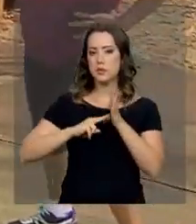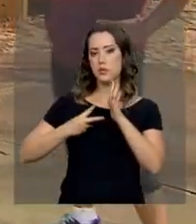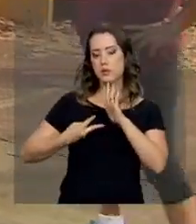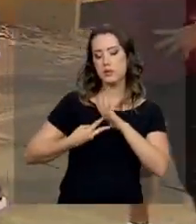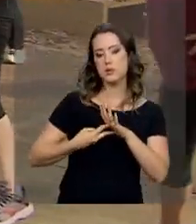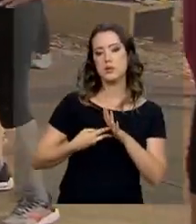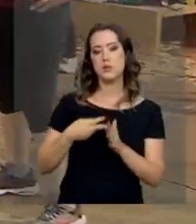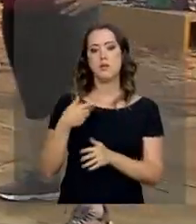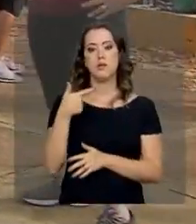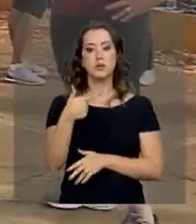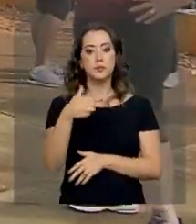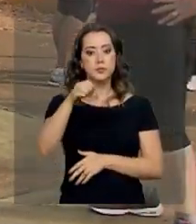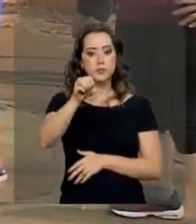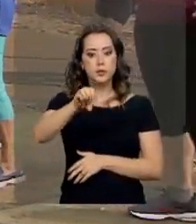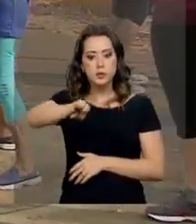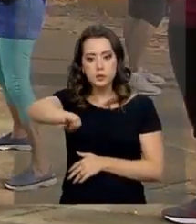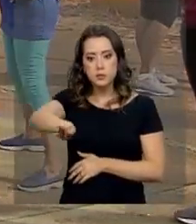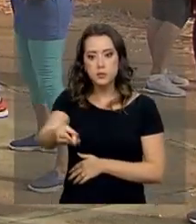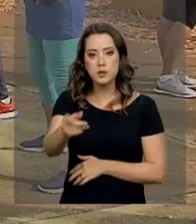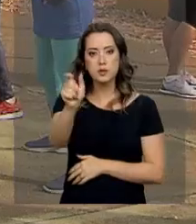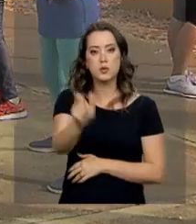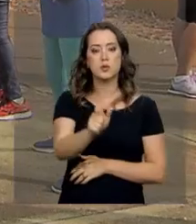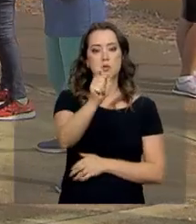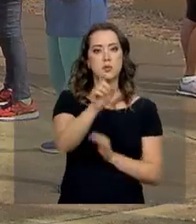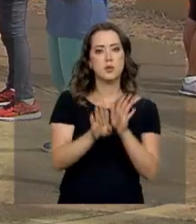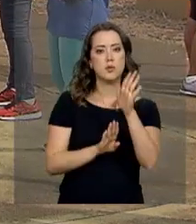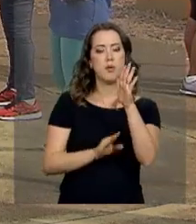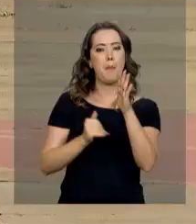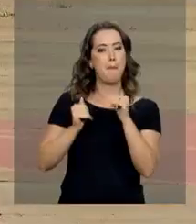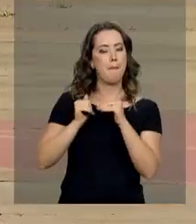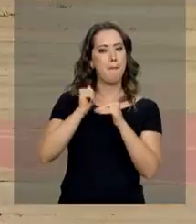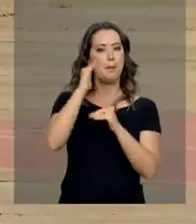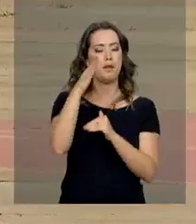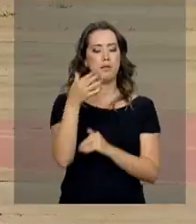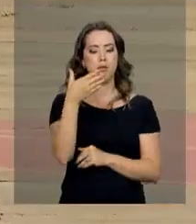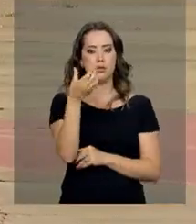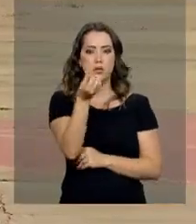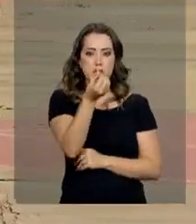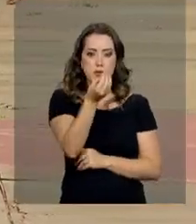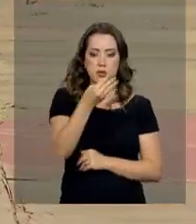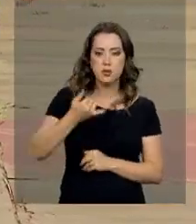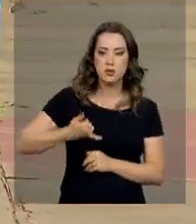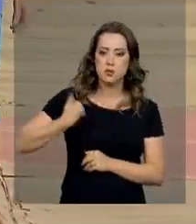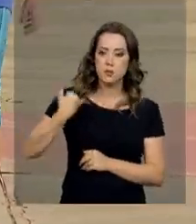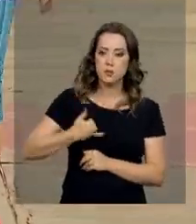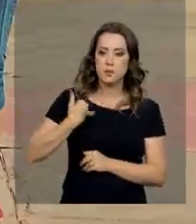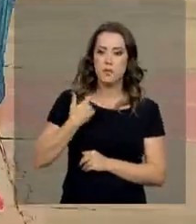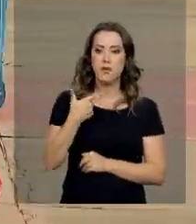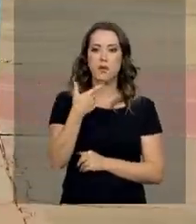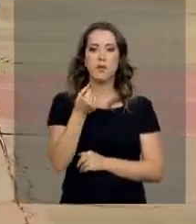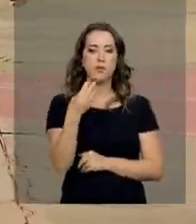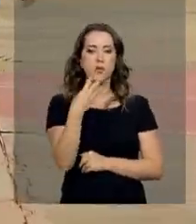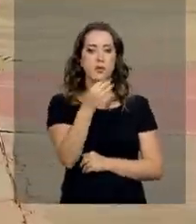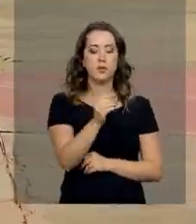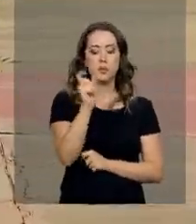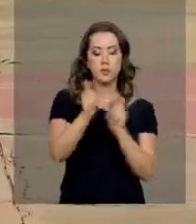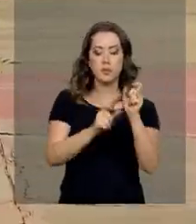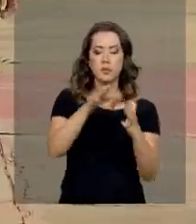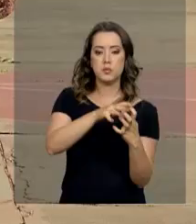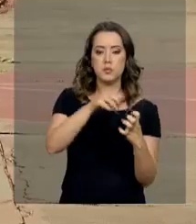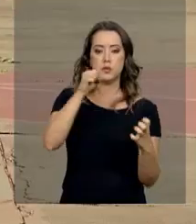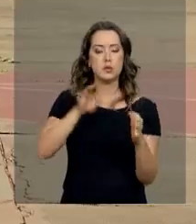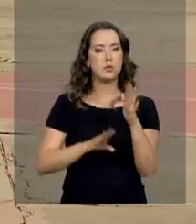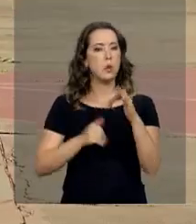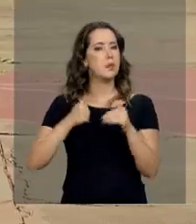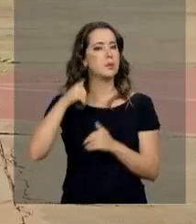milhões e 300 mil pessoas acima de 60 anos. E em 2030, o número de idosos deve